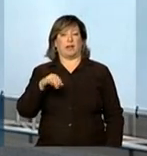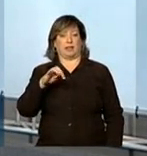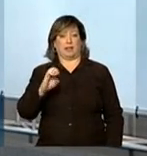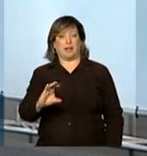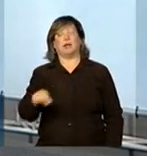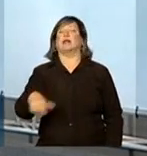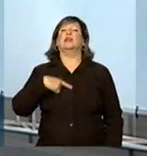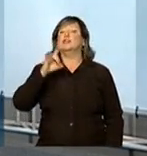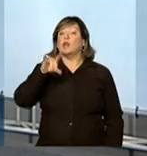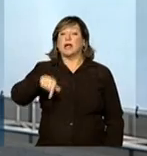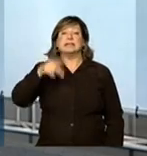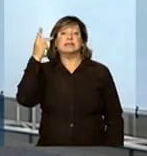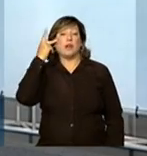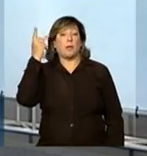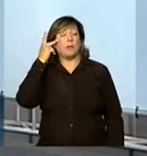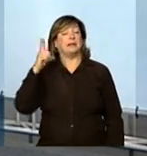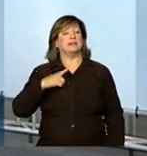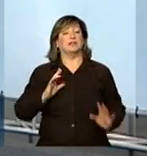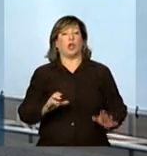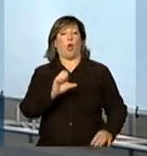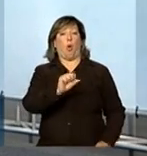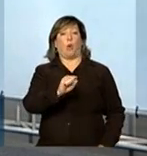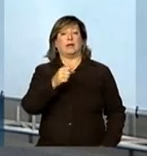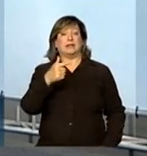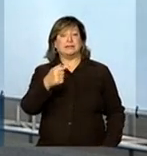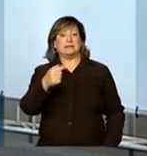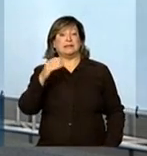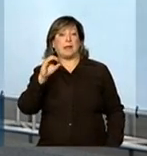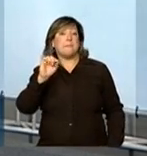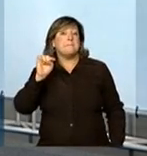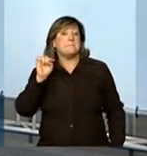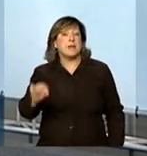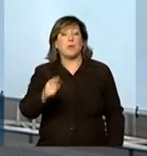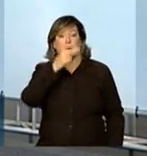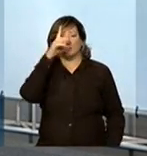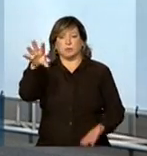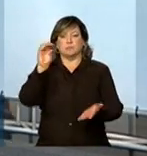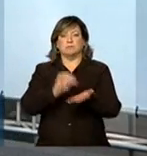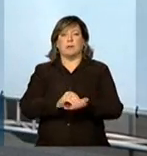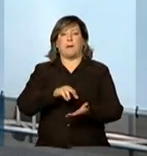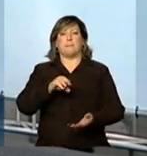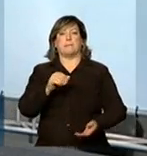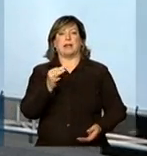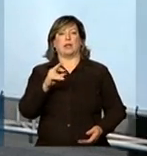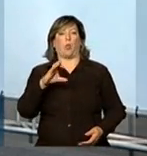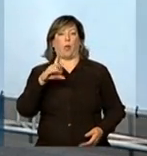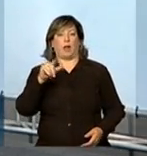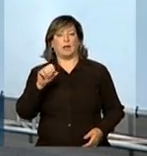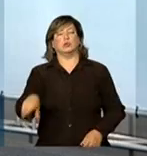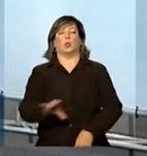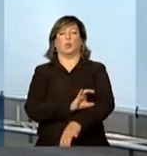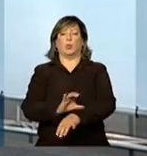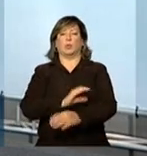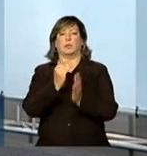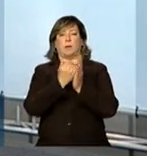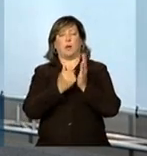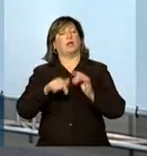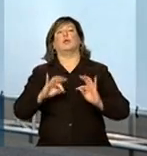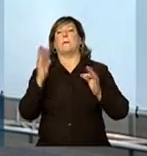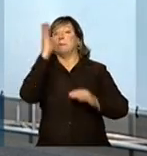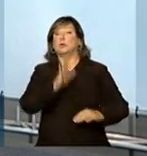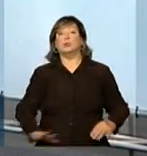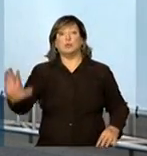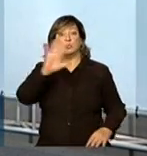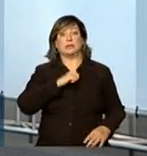Só no estado de São Paulo já são 870 mil matrículas e cursos do programa. Em todo o Brasil já são